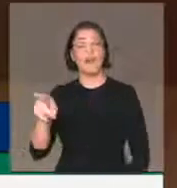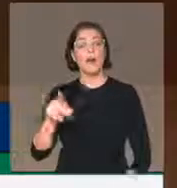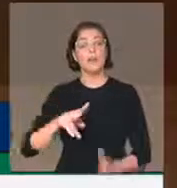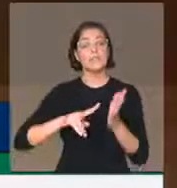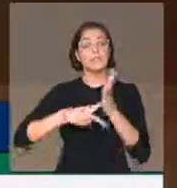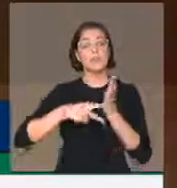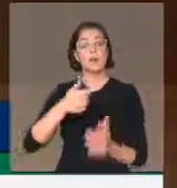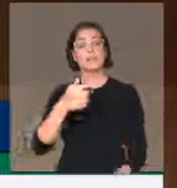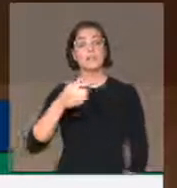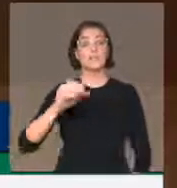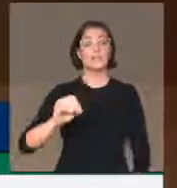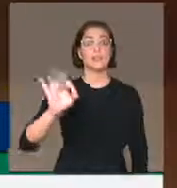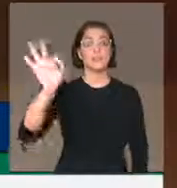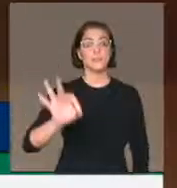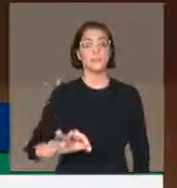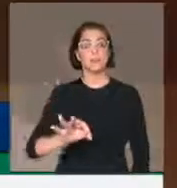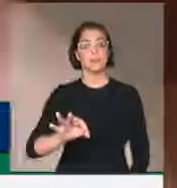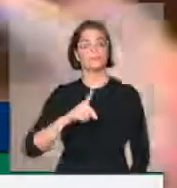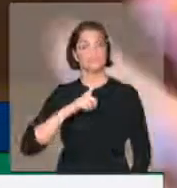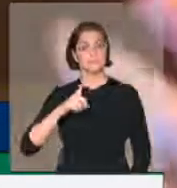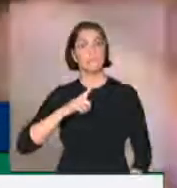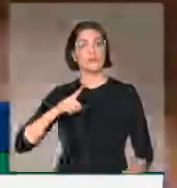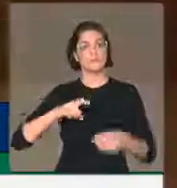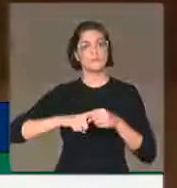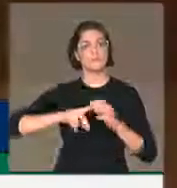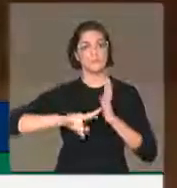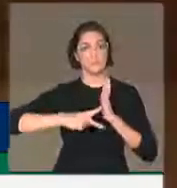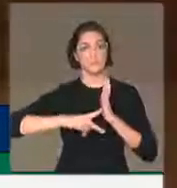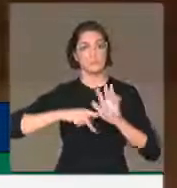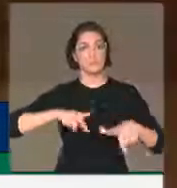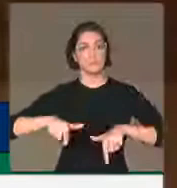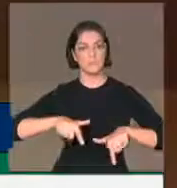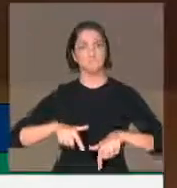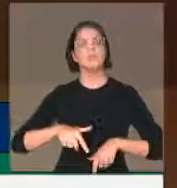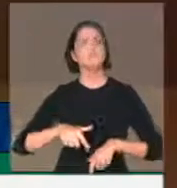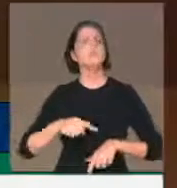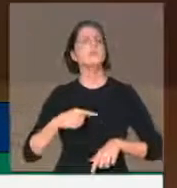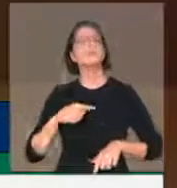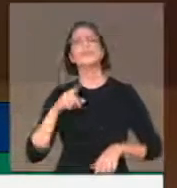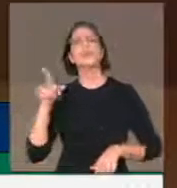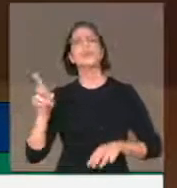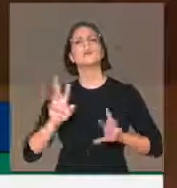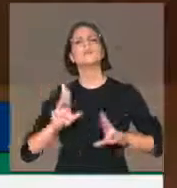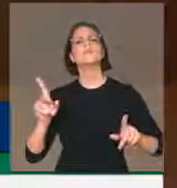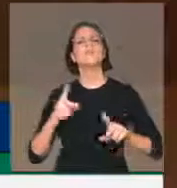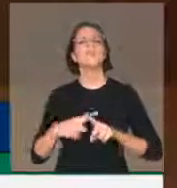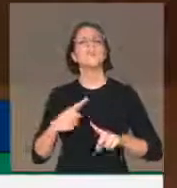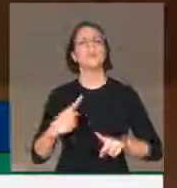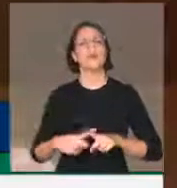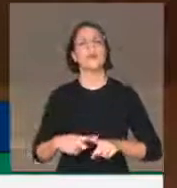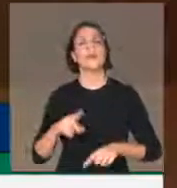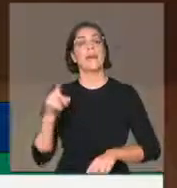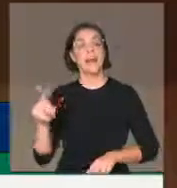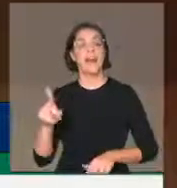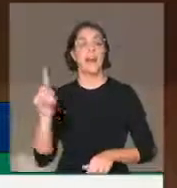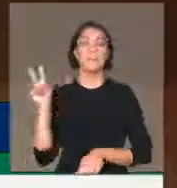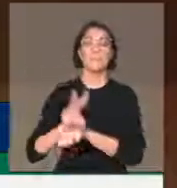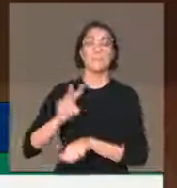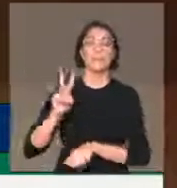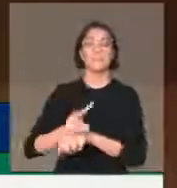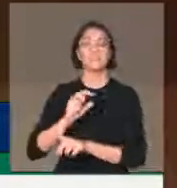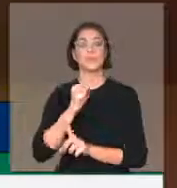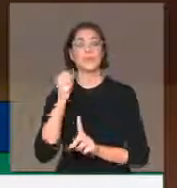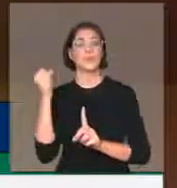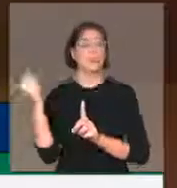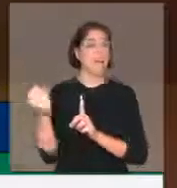70% dos trabalhadores. E segundo motivo por que lá isso pode funcionar, porque a rede de proteção social